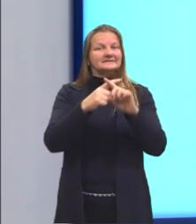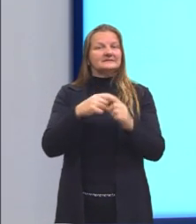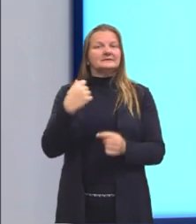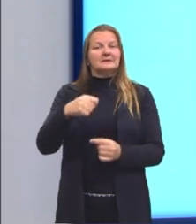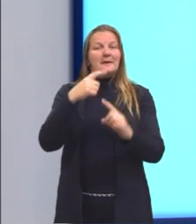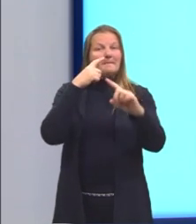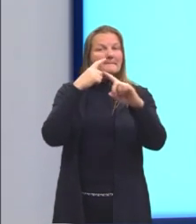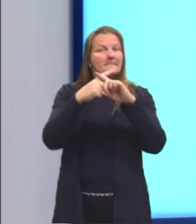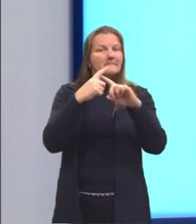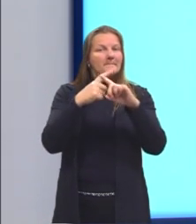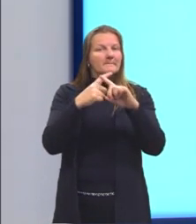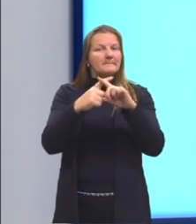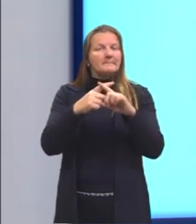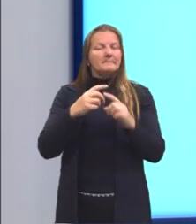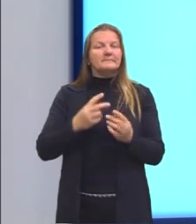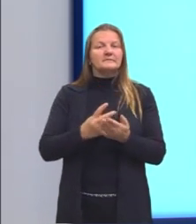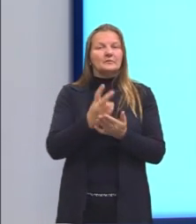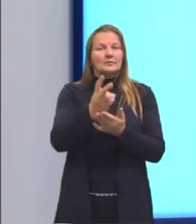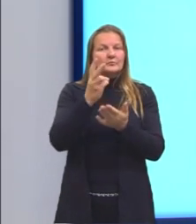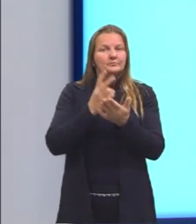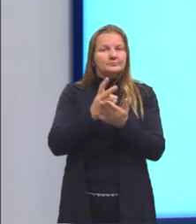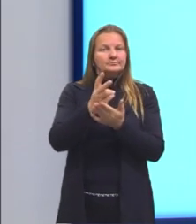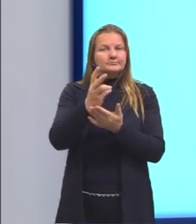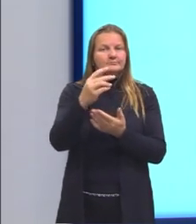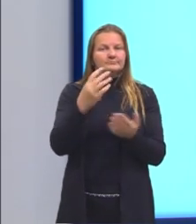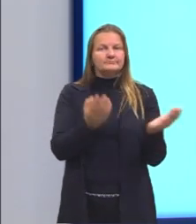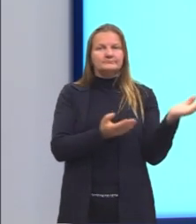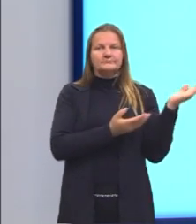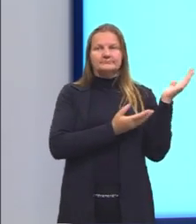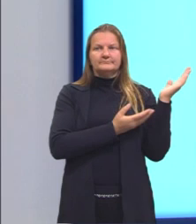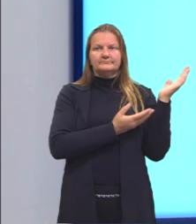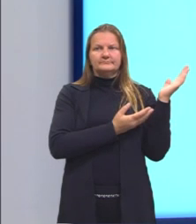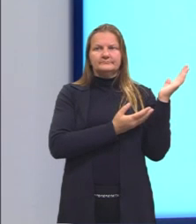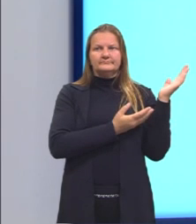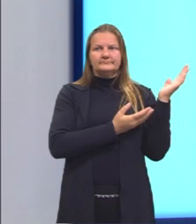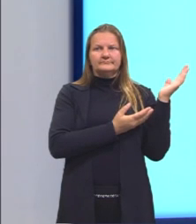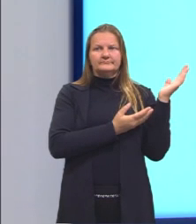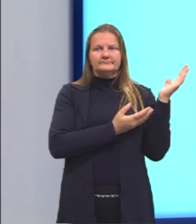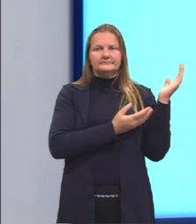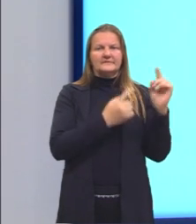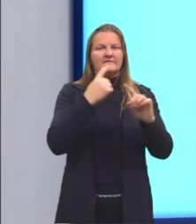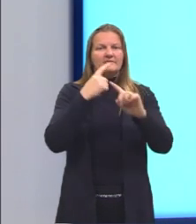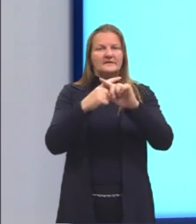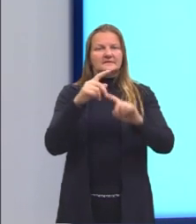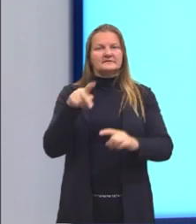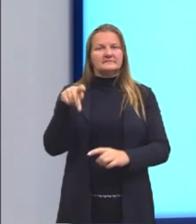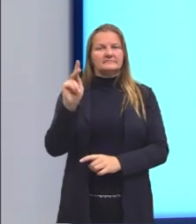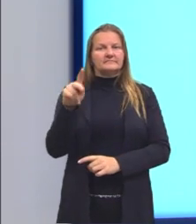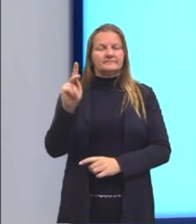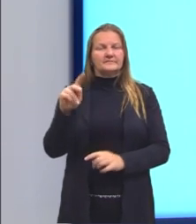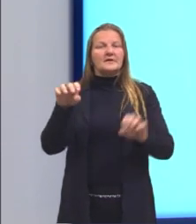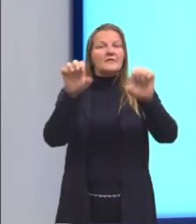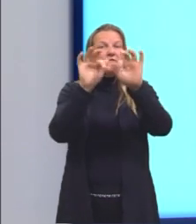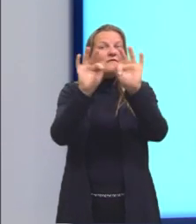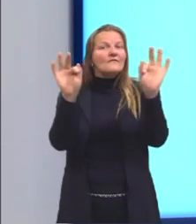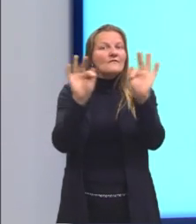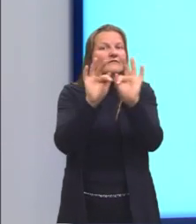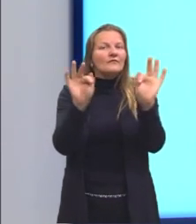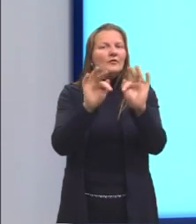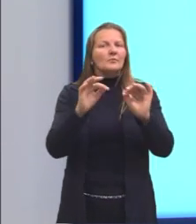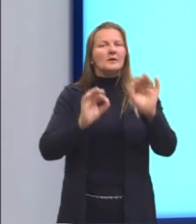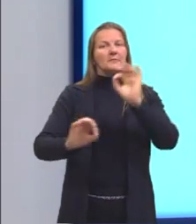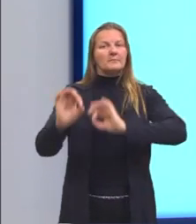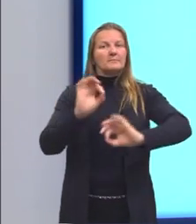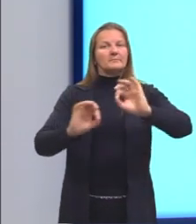nós multiplicamos pela constante. Então, aqui ainda vezes K. Essa foi a fórmula que nós montamos